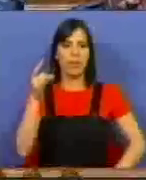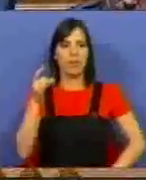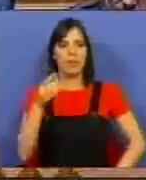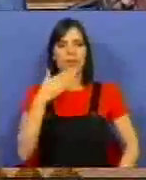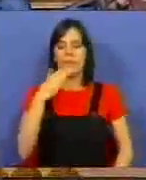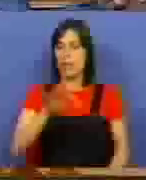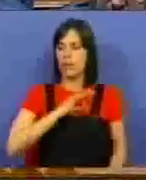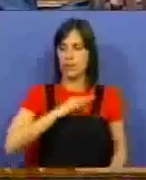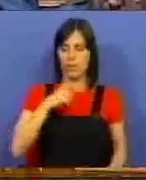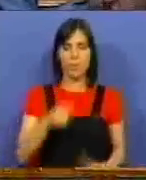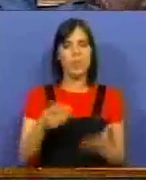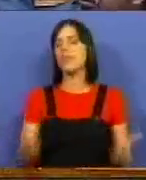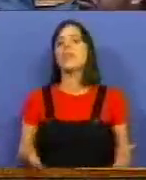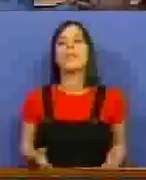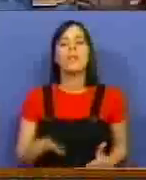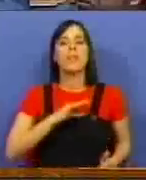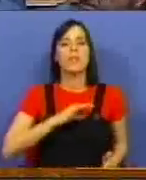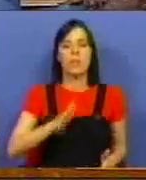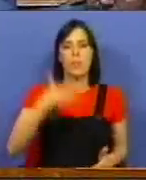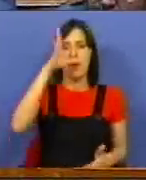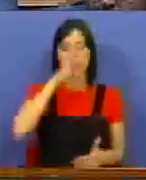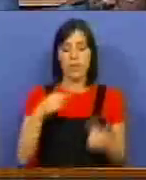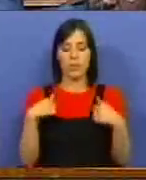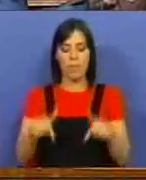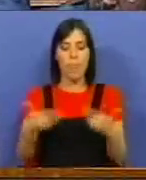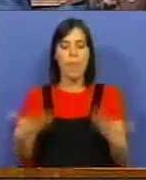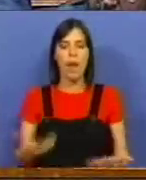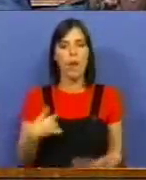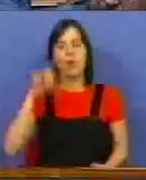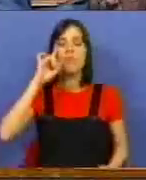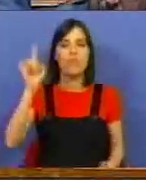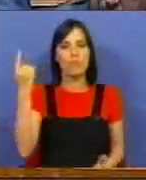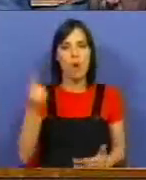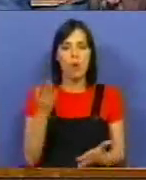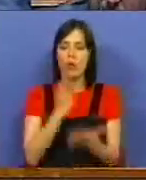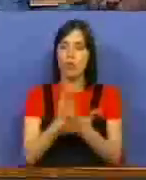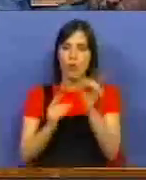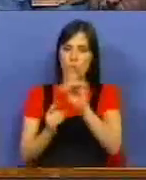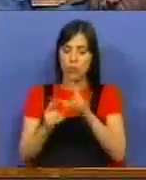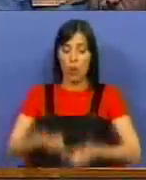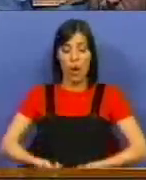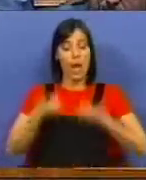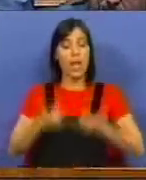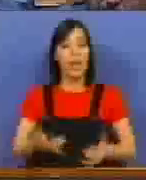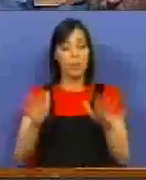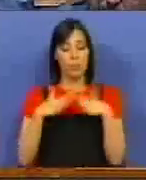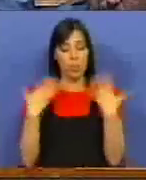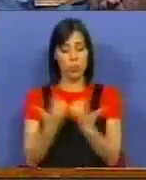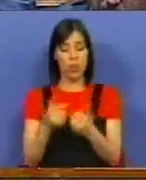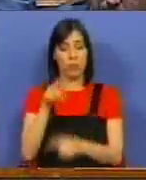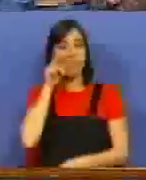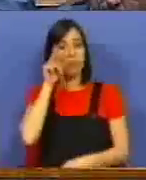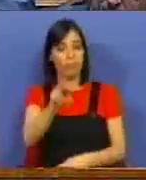Obrigado, Presidente. Sr. Primeiro-Ministro, nós temos agora conhecimento, não só do alarme social desta